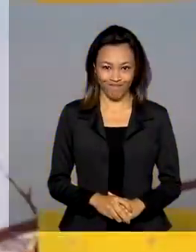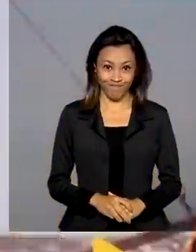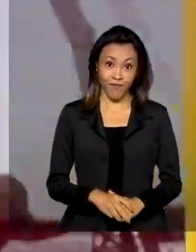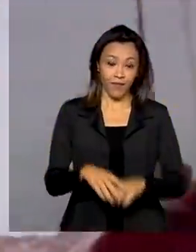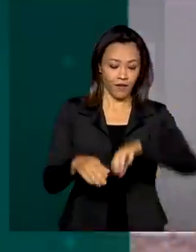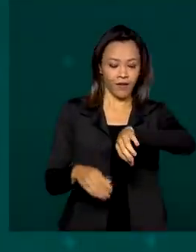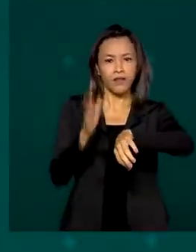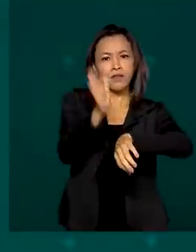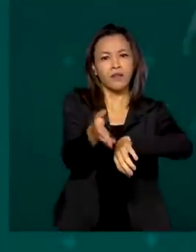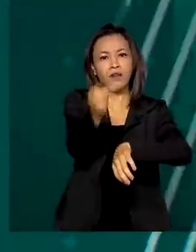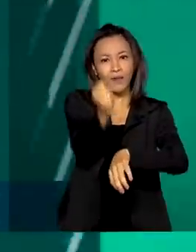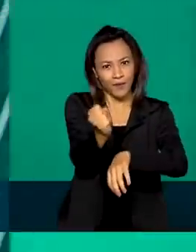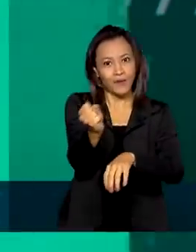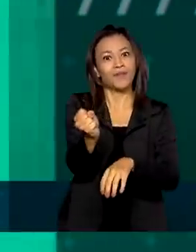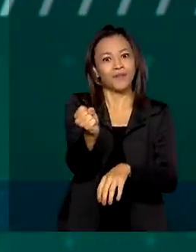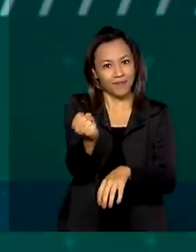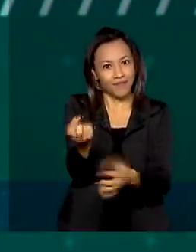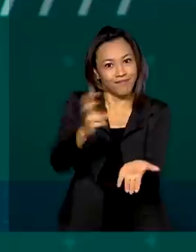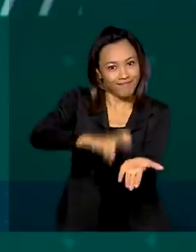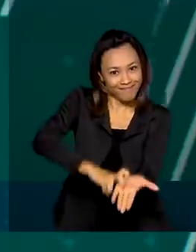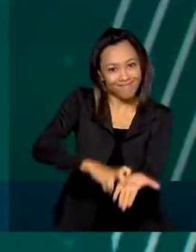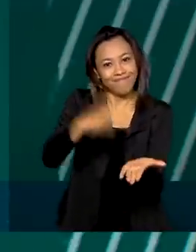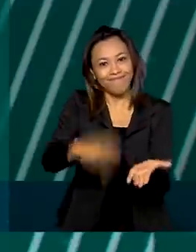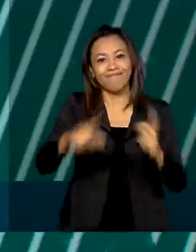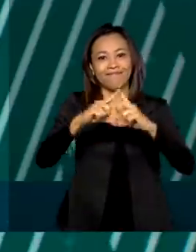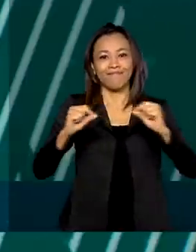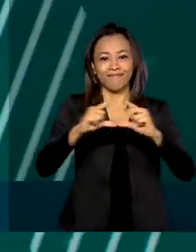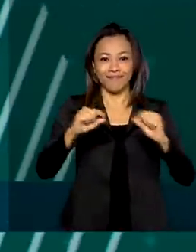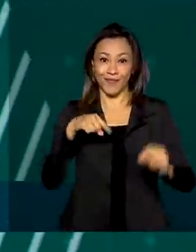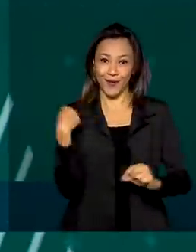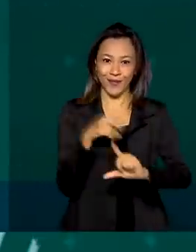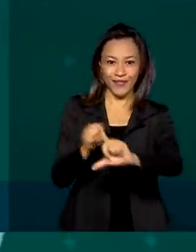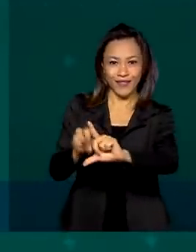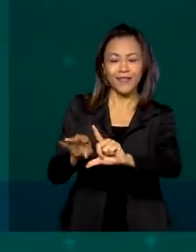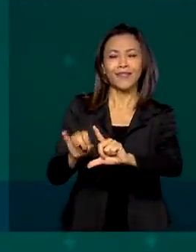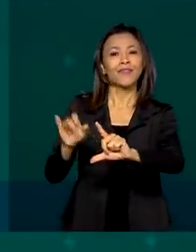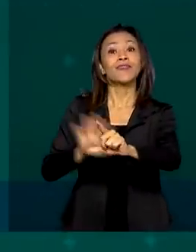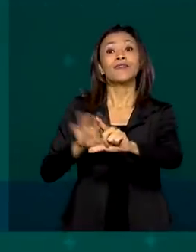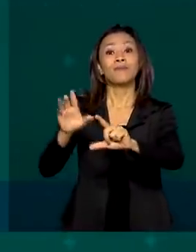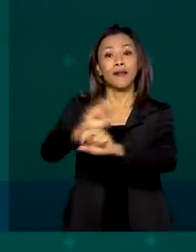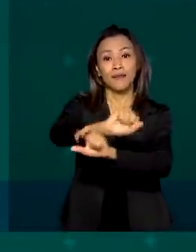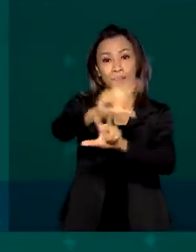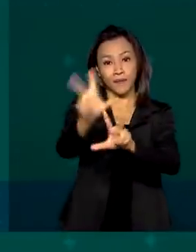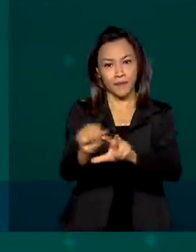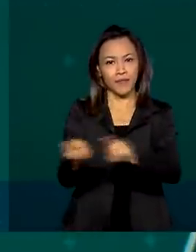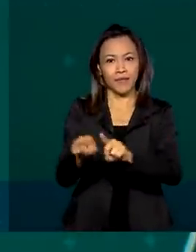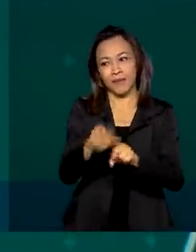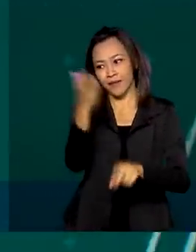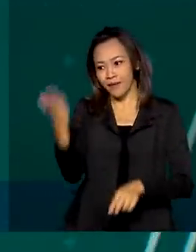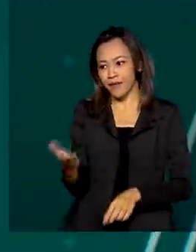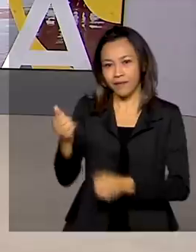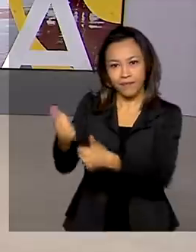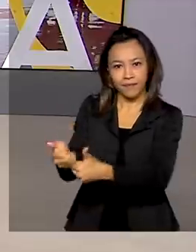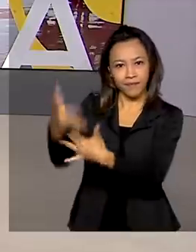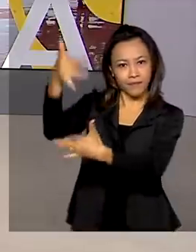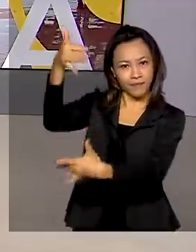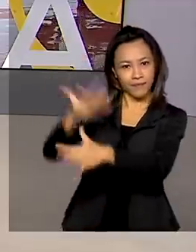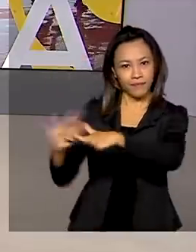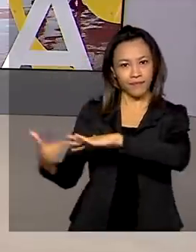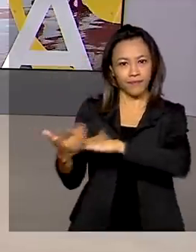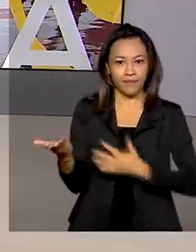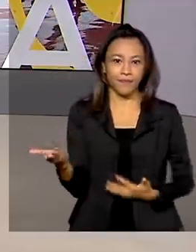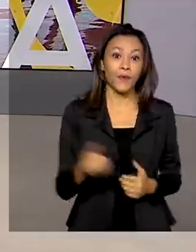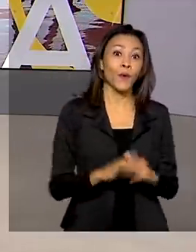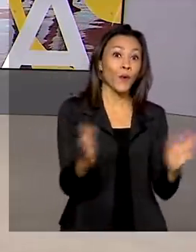Agora são 8 horas em ponto em Brasília. Nós estamos ao vivo pela TV Brasil e também pelas redes sociais. Hoje,